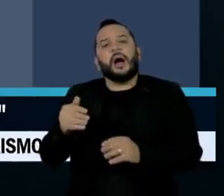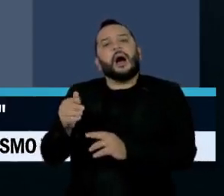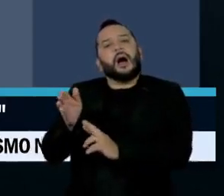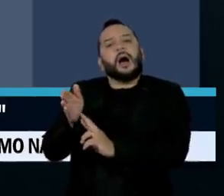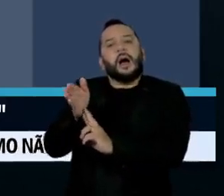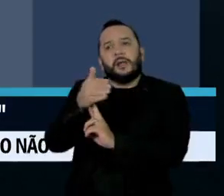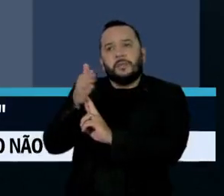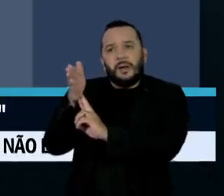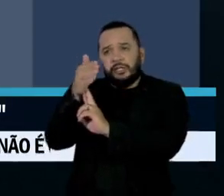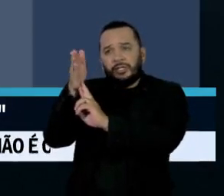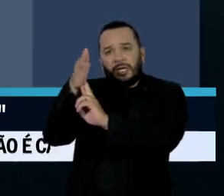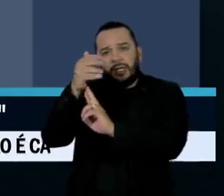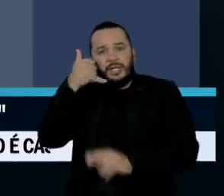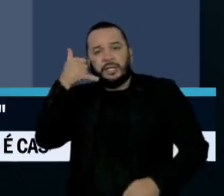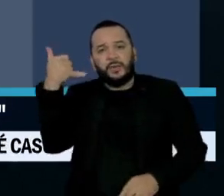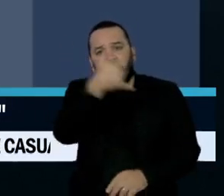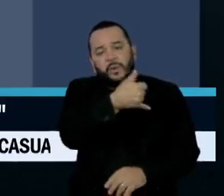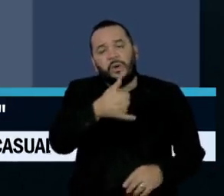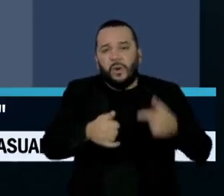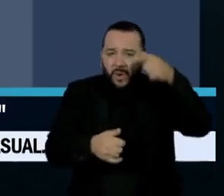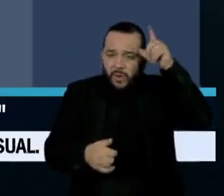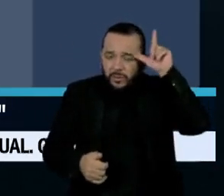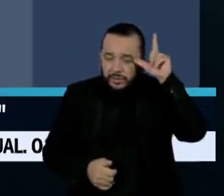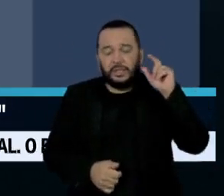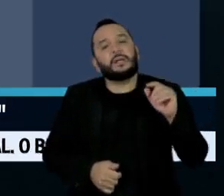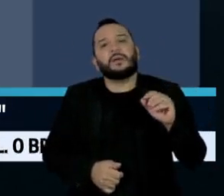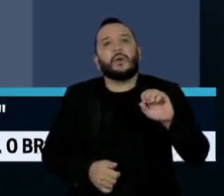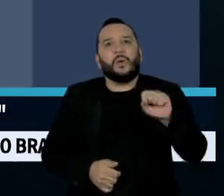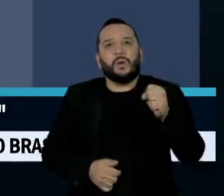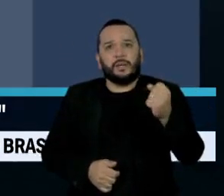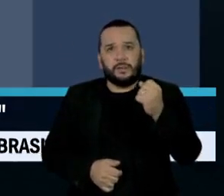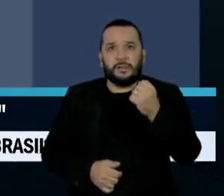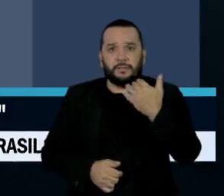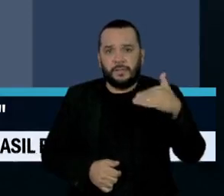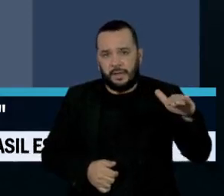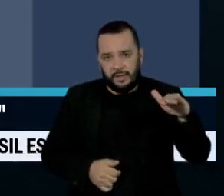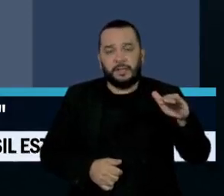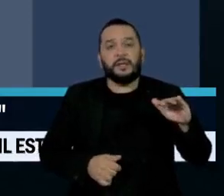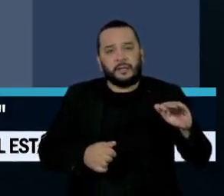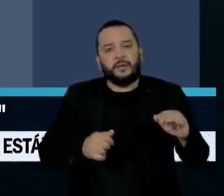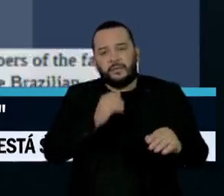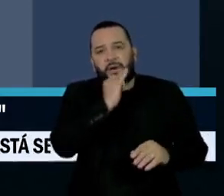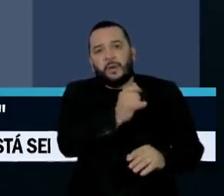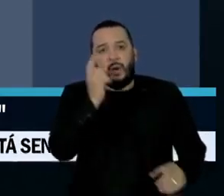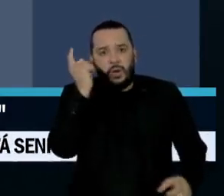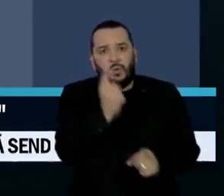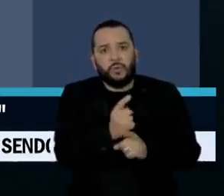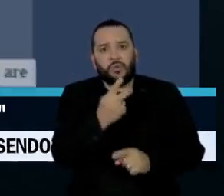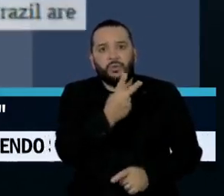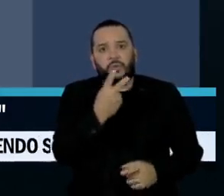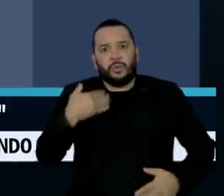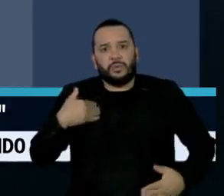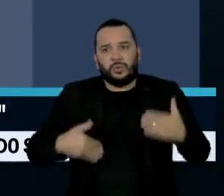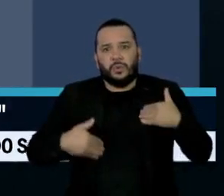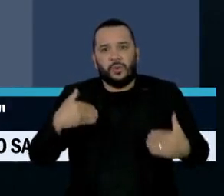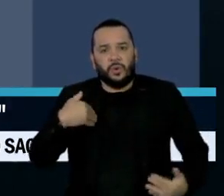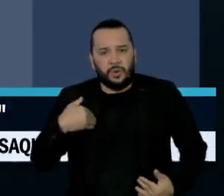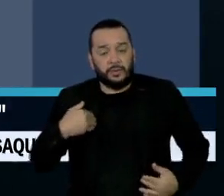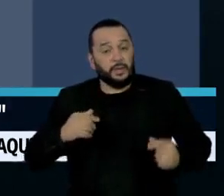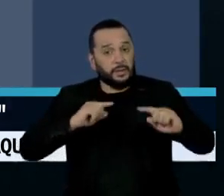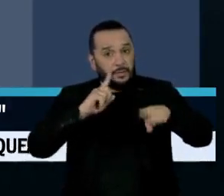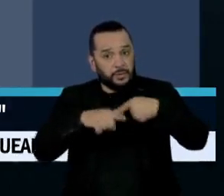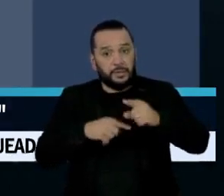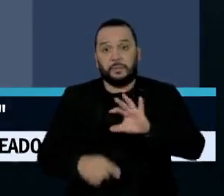ontem, às oito e meia da manhã, contando sobre o encontro de dois corpos. Logo depois, eles souberam que a